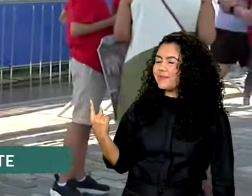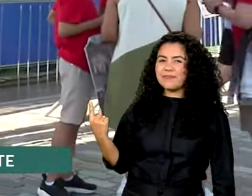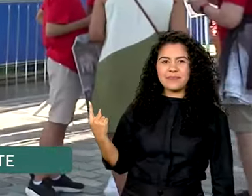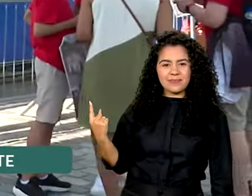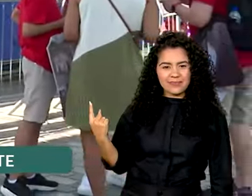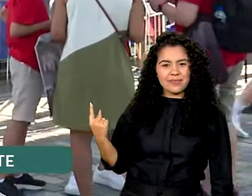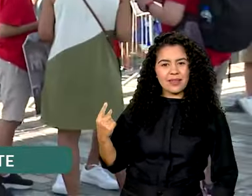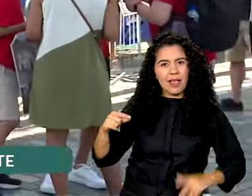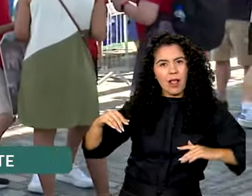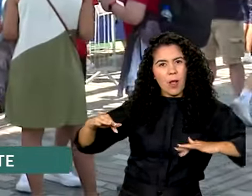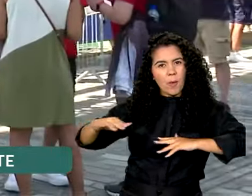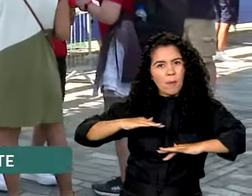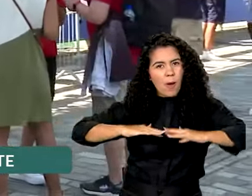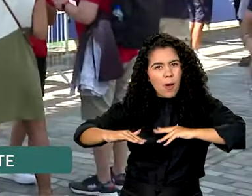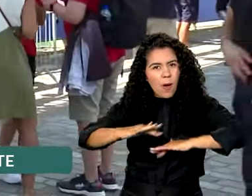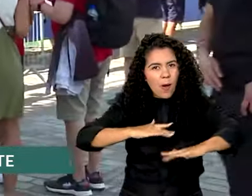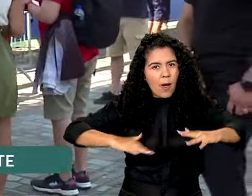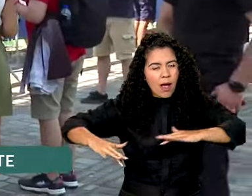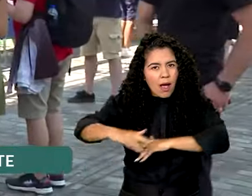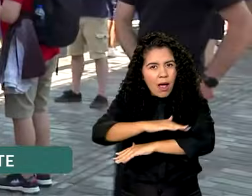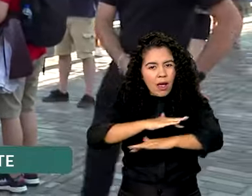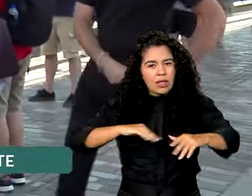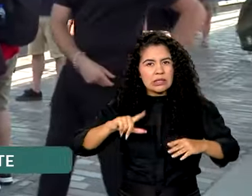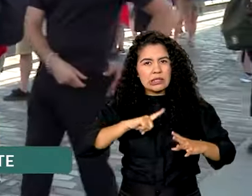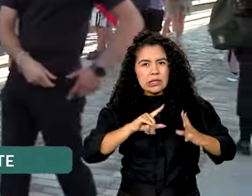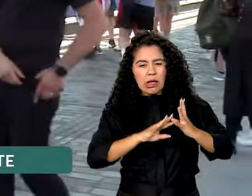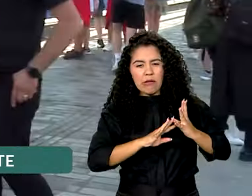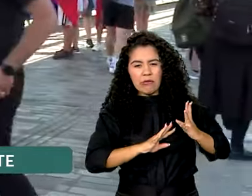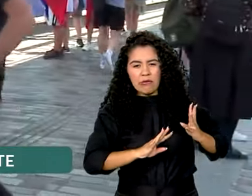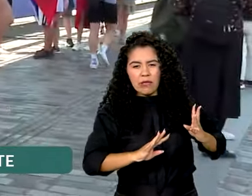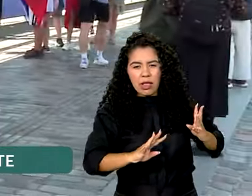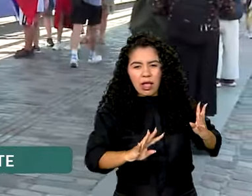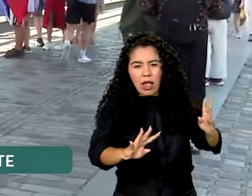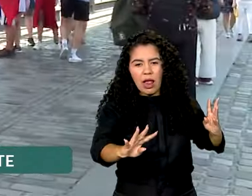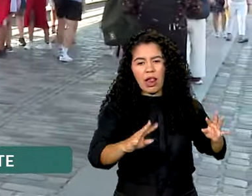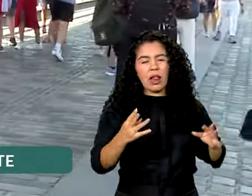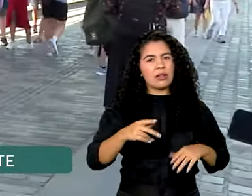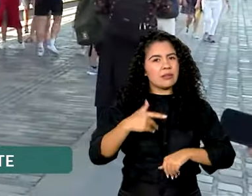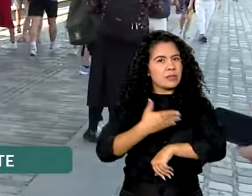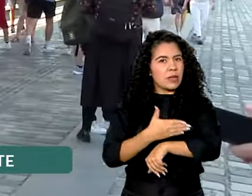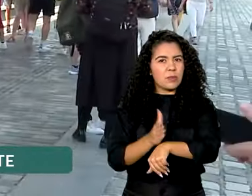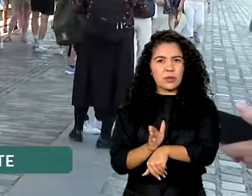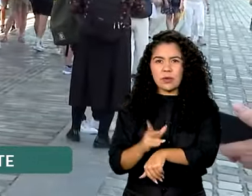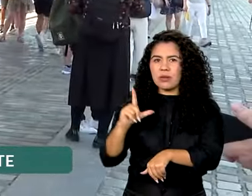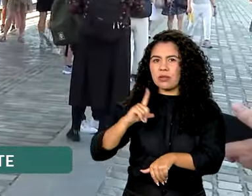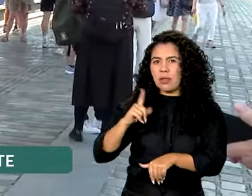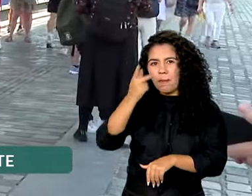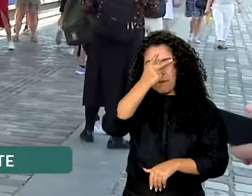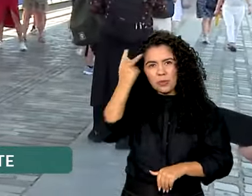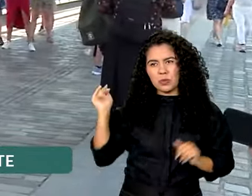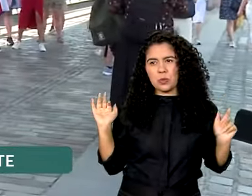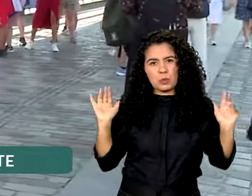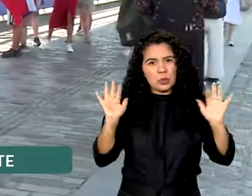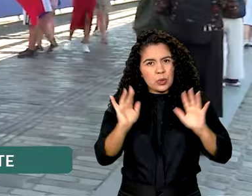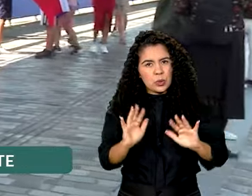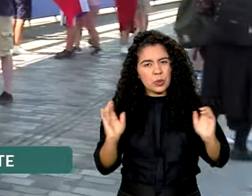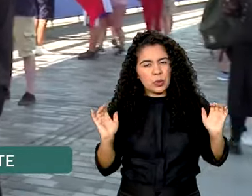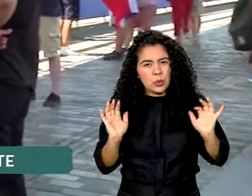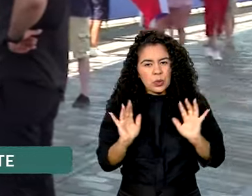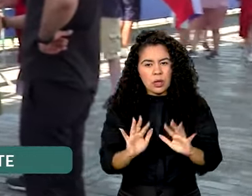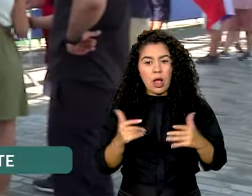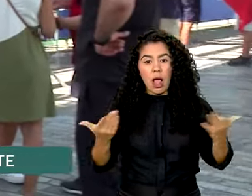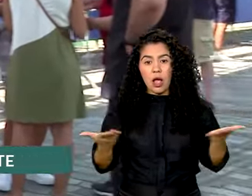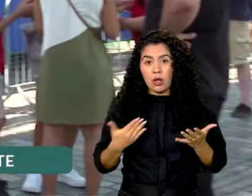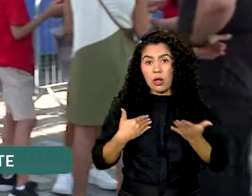Mais cedo tinha uma fila grande por aqui, mas a todo momento, pessoas chegando. Bom, e agora eu vou conversar com a